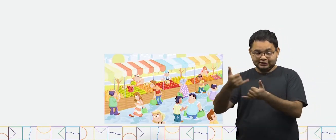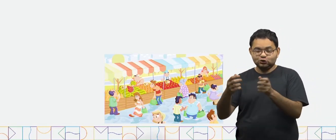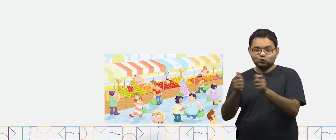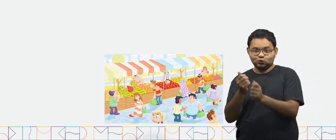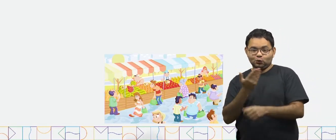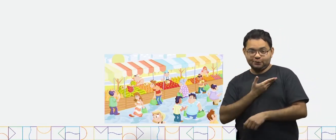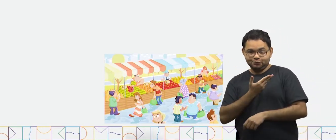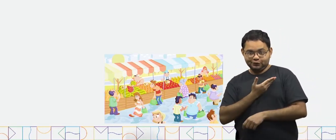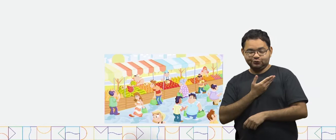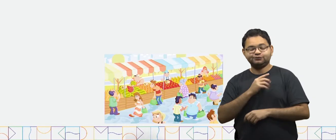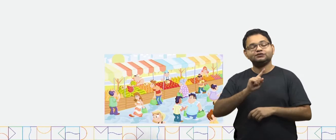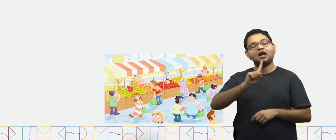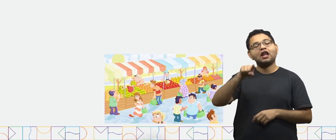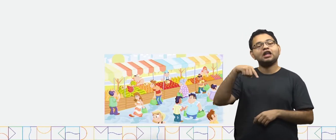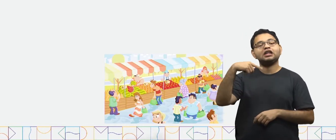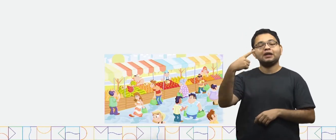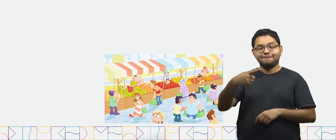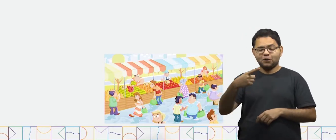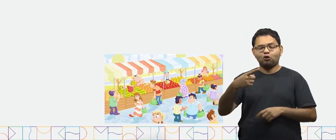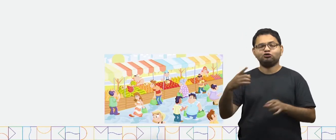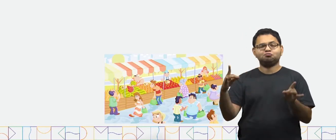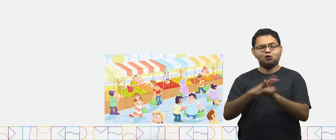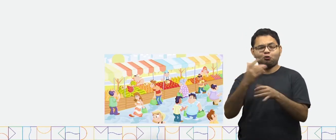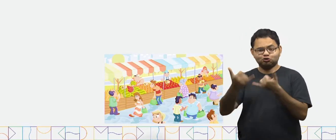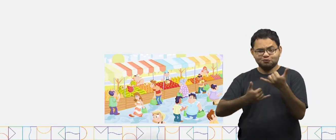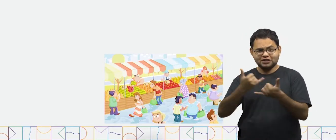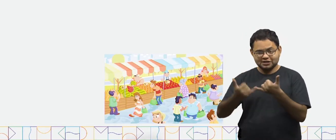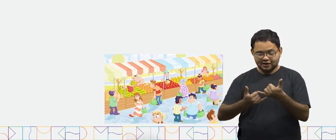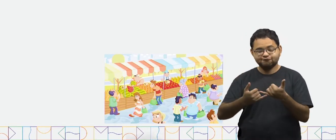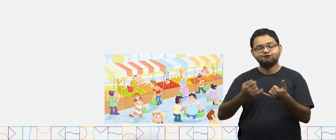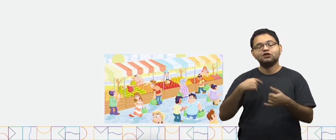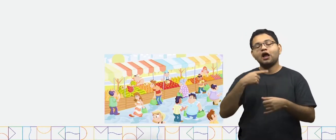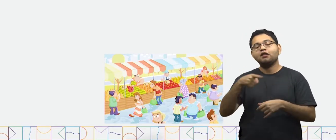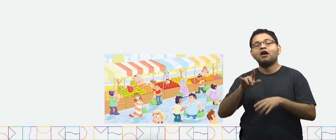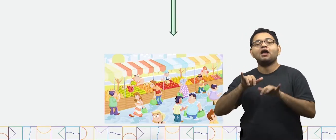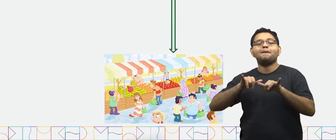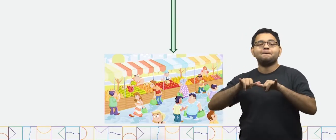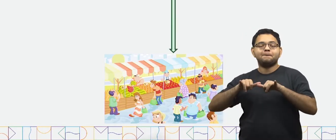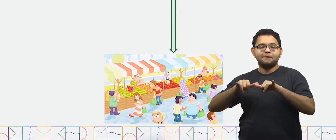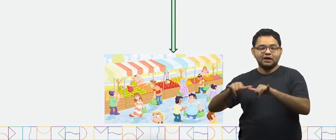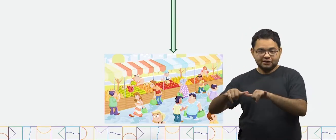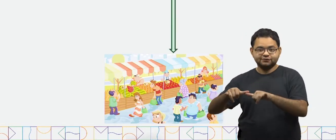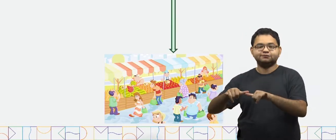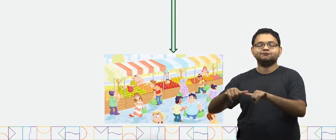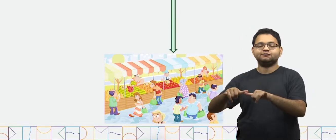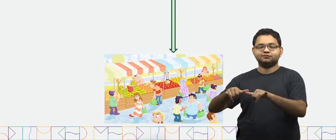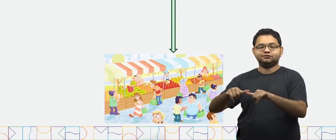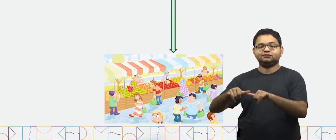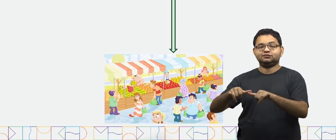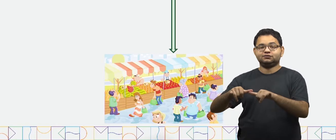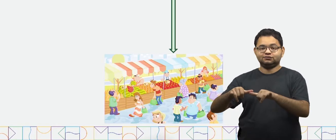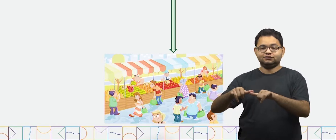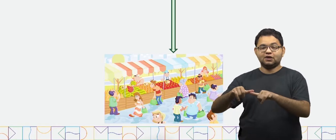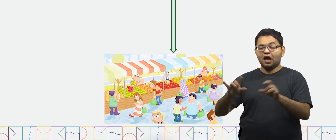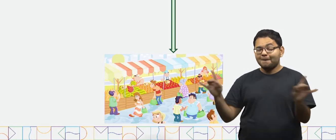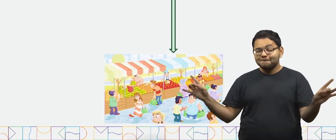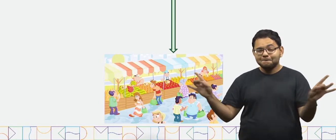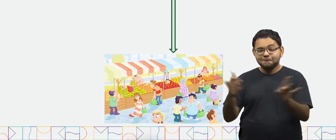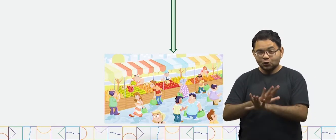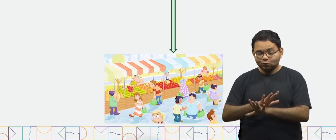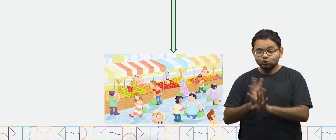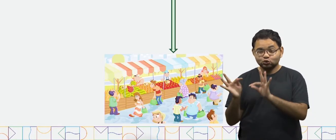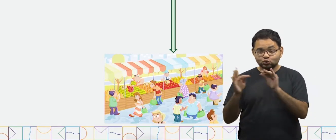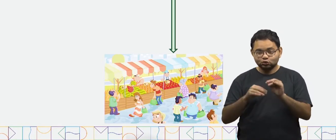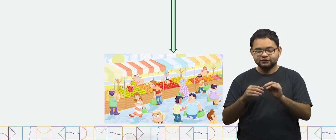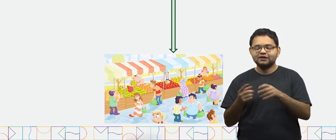pouco no parque. E depois dele brincar no parque, ele vai ao mercado. Depois de fazer todo esse